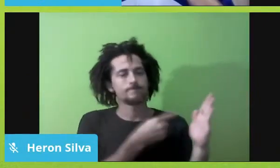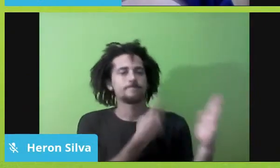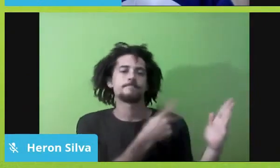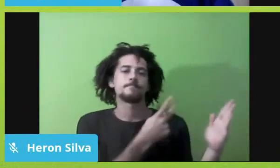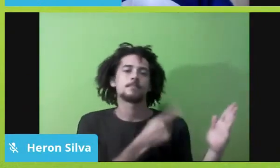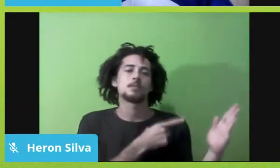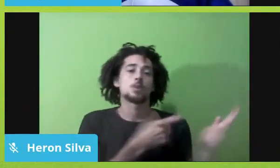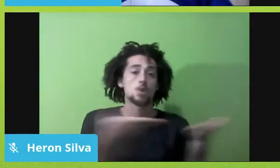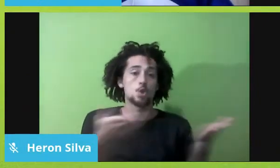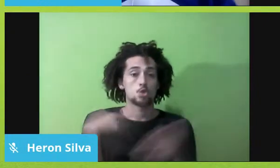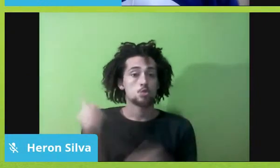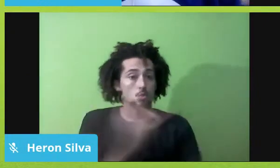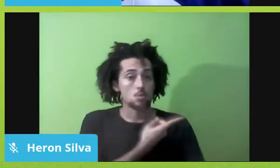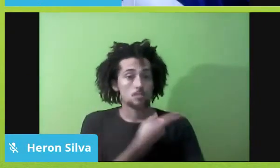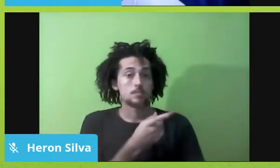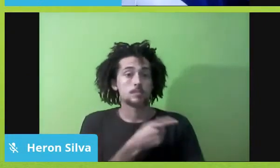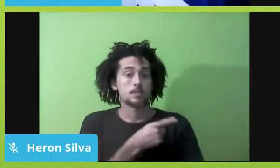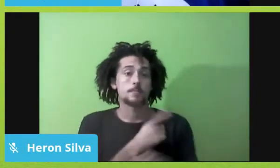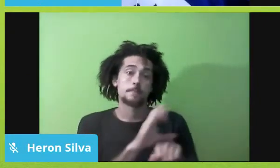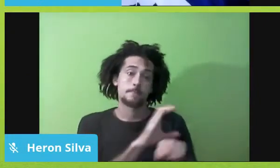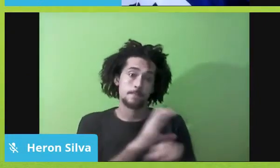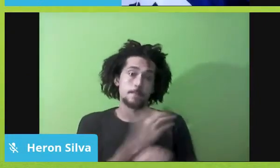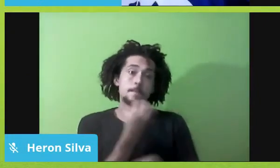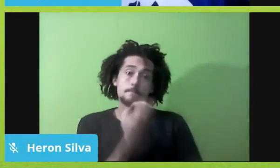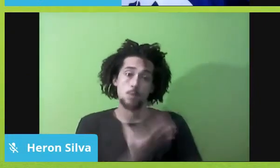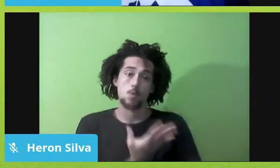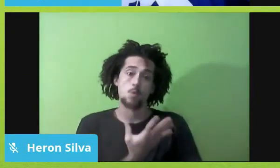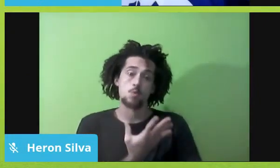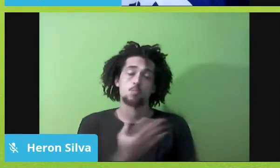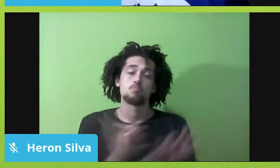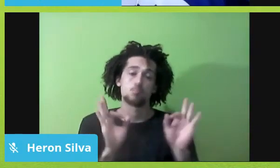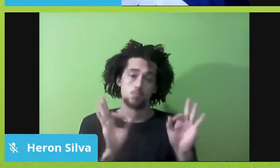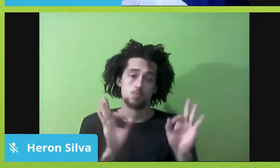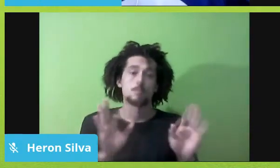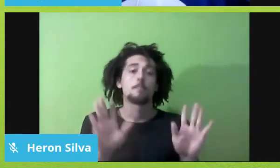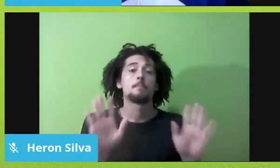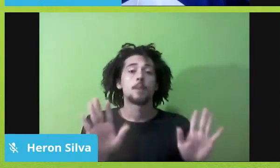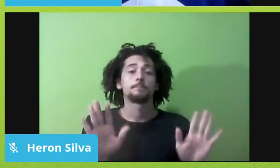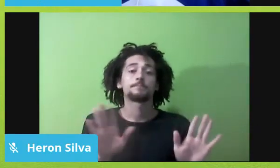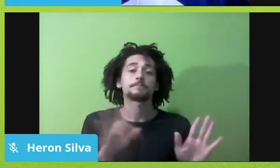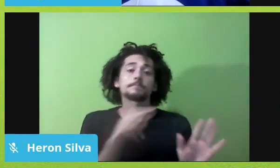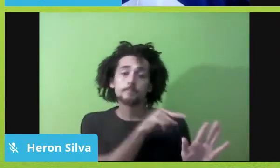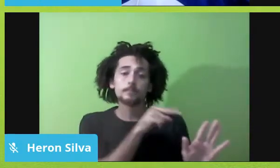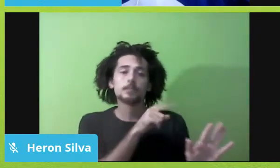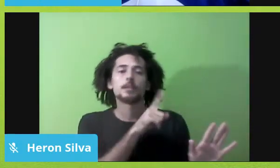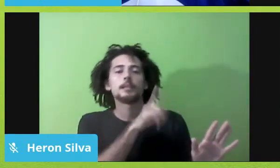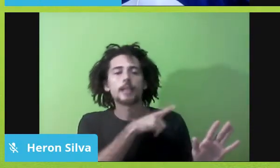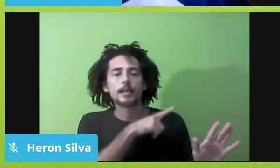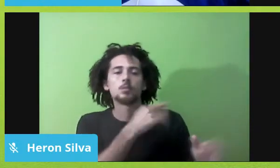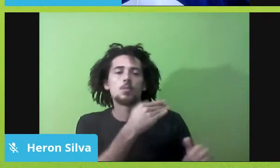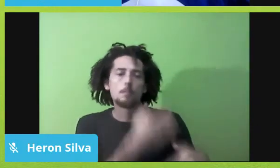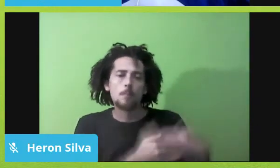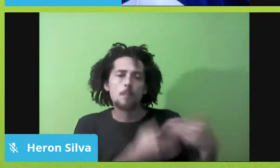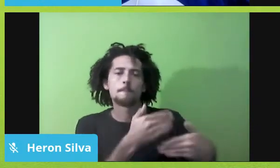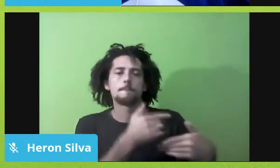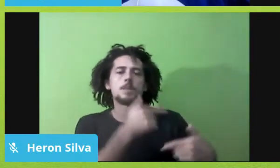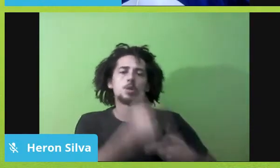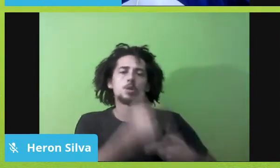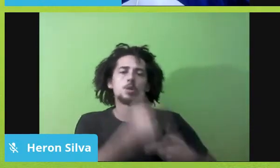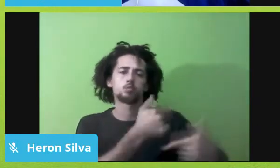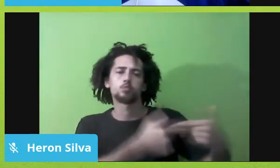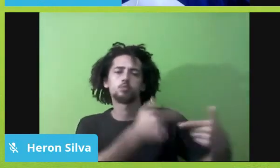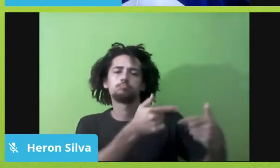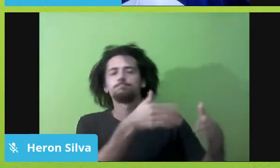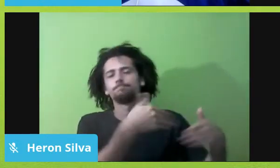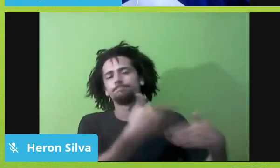muito bacana que nós temos, ela é processo de lutas, lutas, enfim, que foram